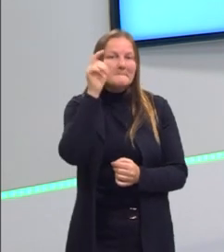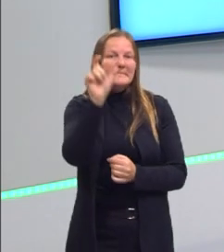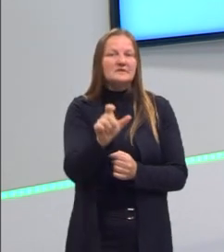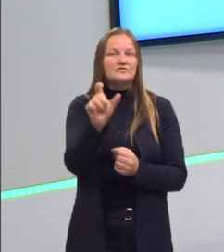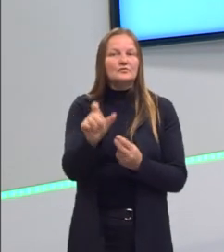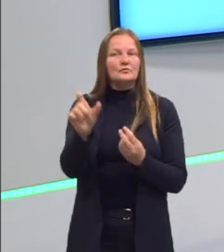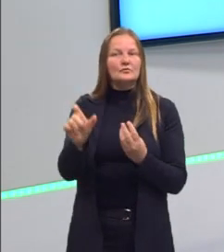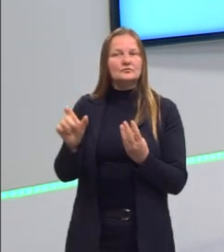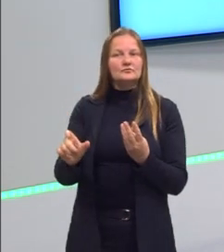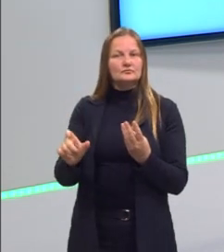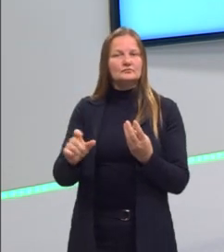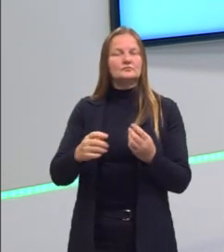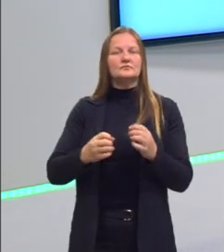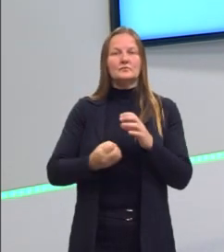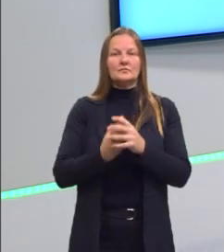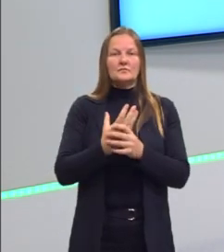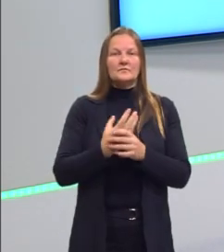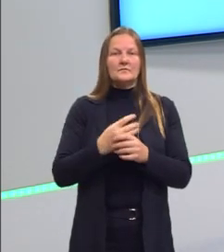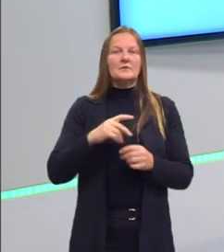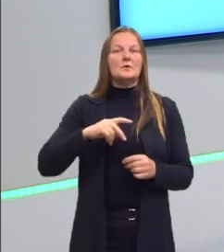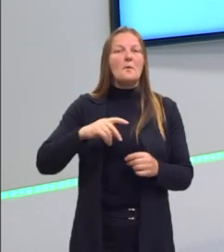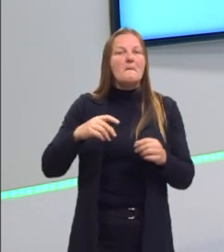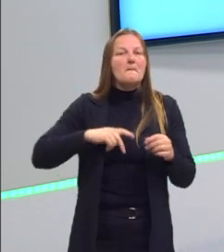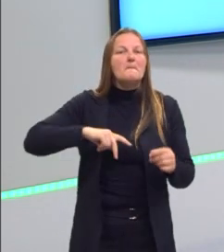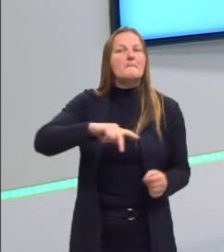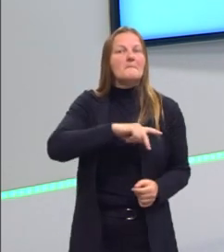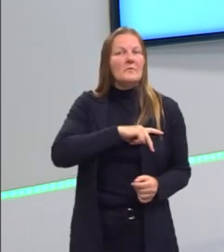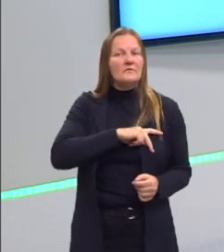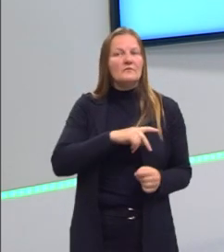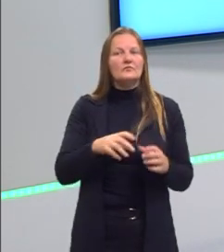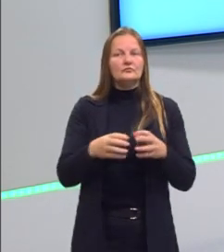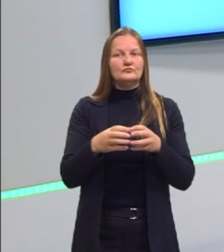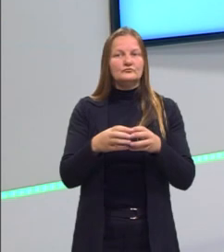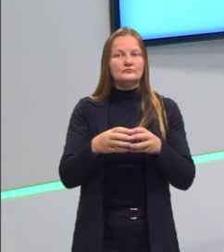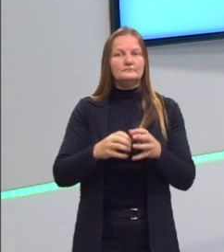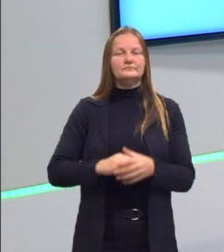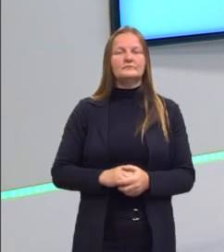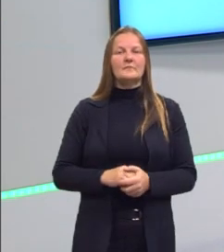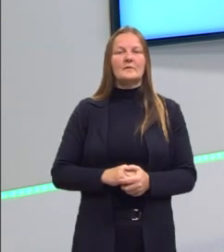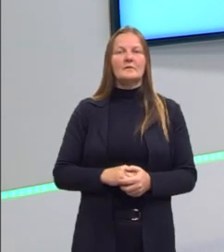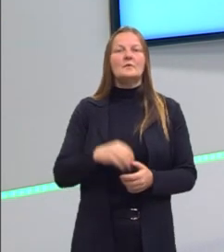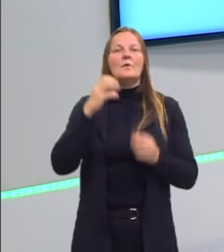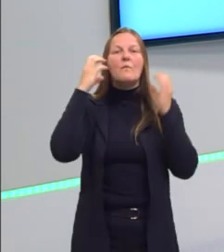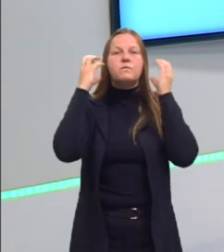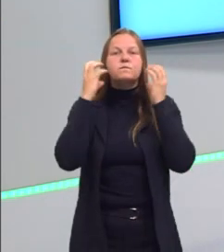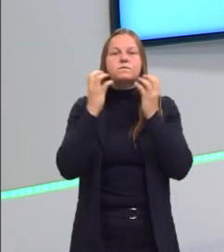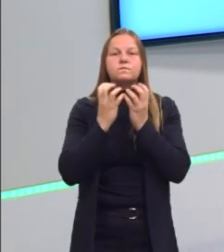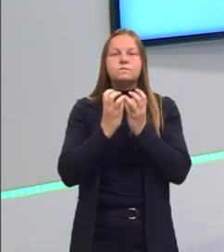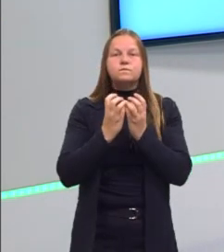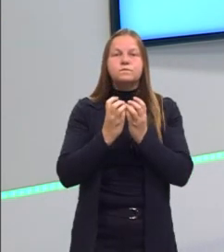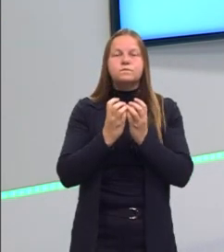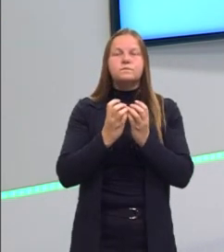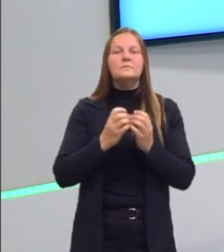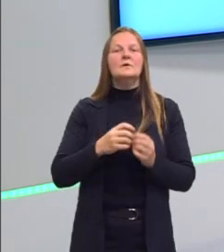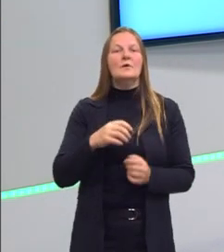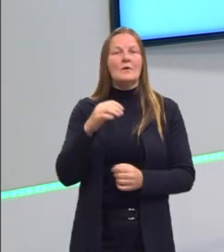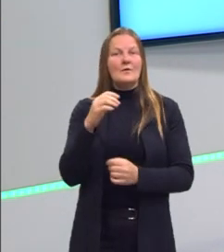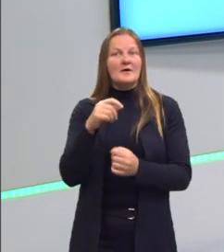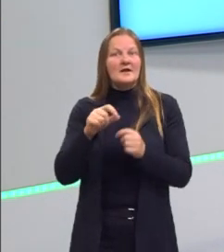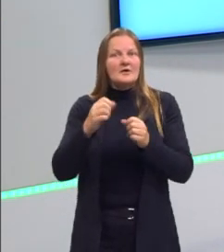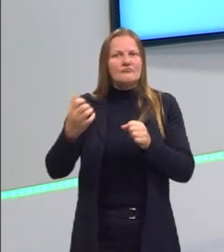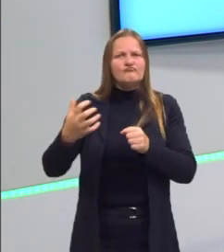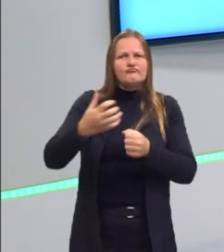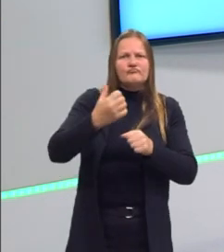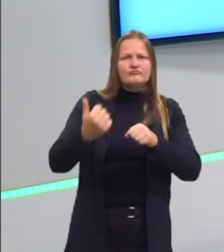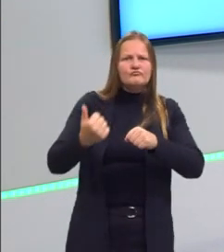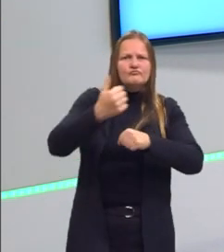menos em teoria, emanava dos cidadãos. Daí, o Marechal Deodoro da Fonseca vai lá, tira Dom Pedro II